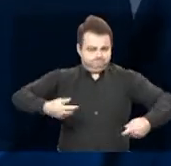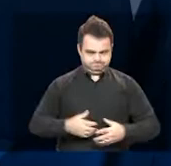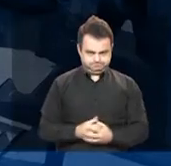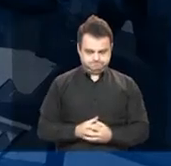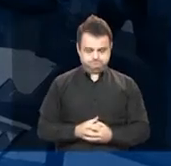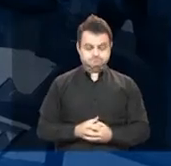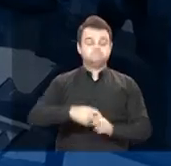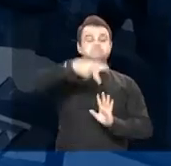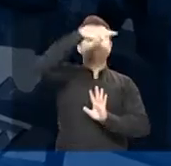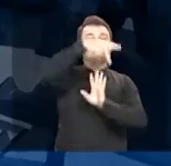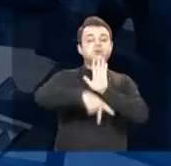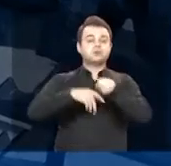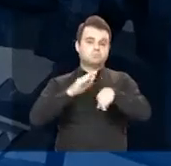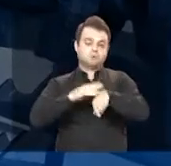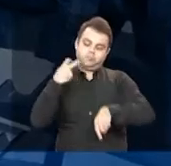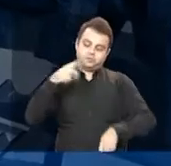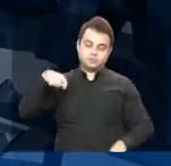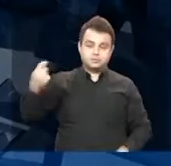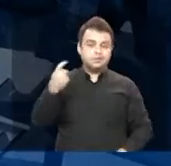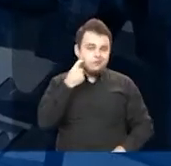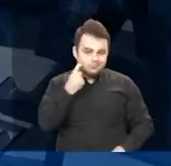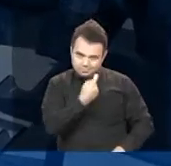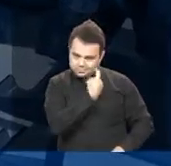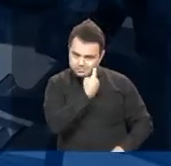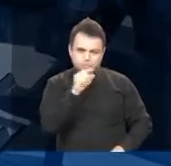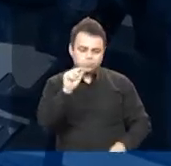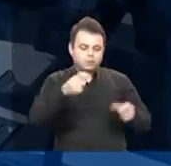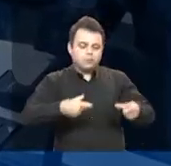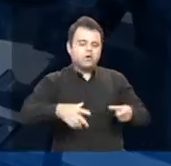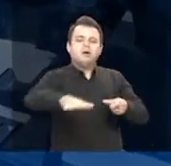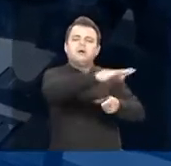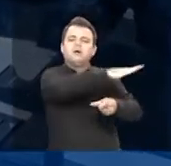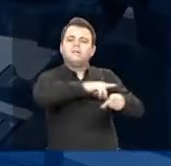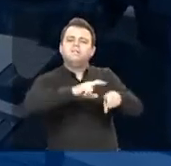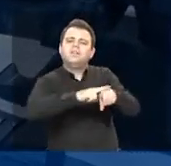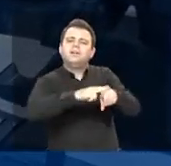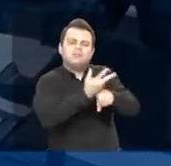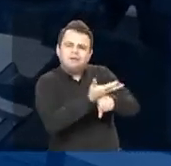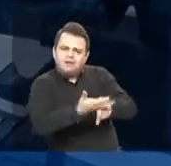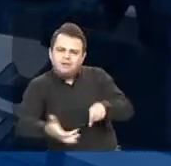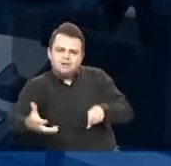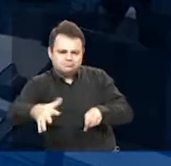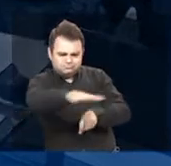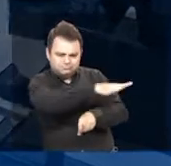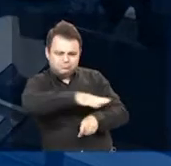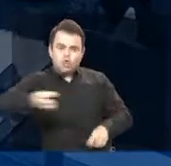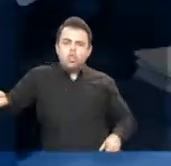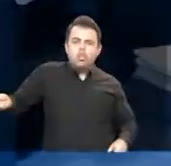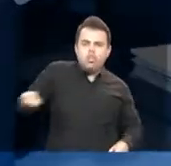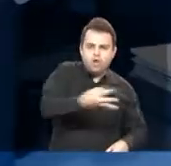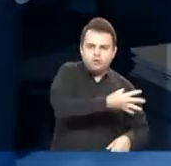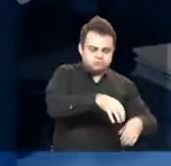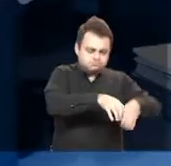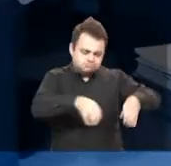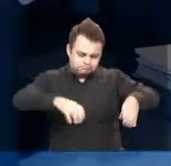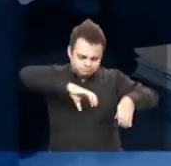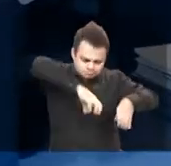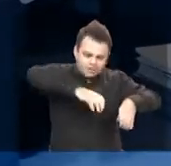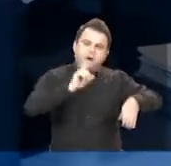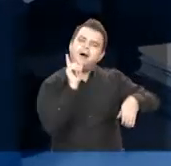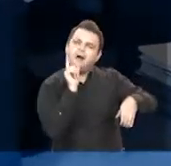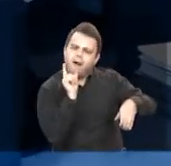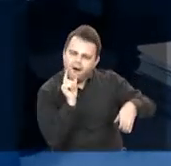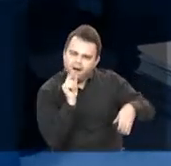vereador Jorge Menezes permite a ligação de água e instalação de hidrômetro em áreas verdes revitalizadas e